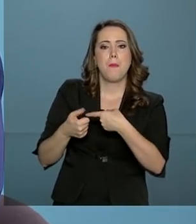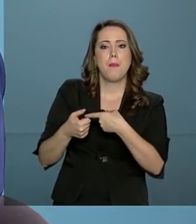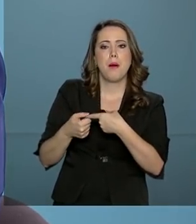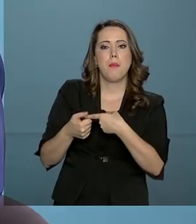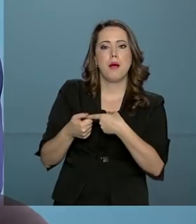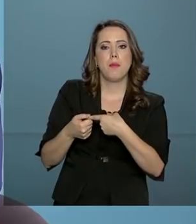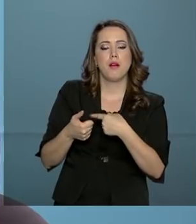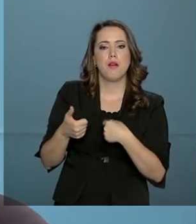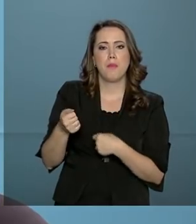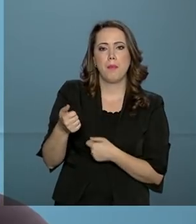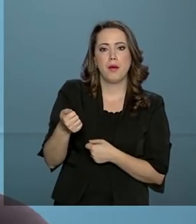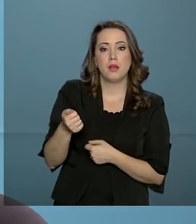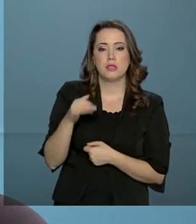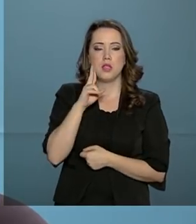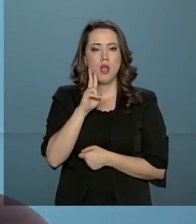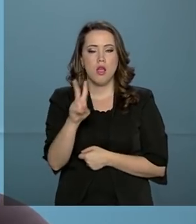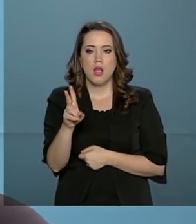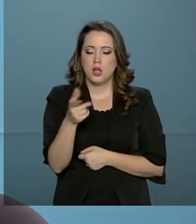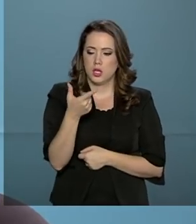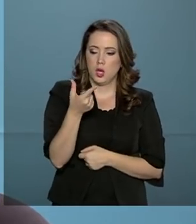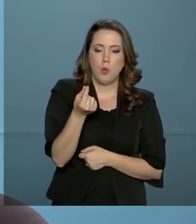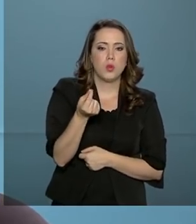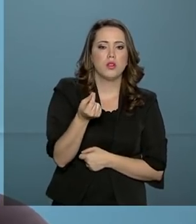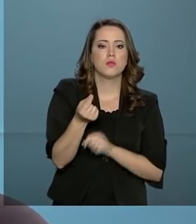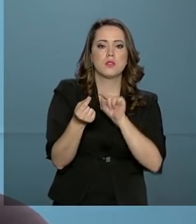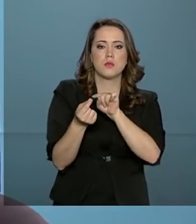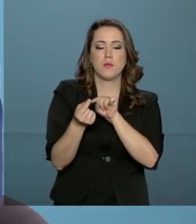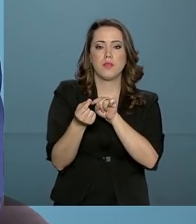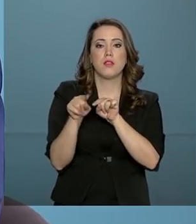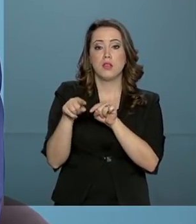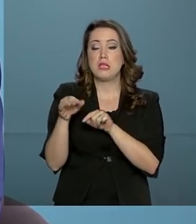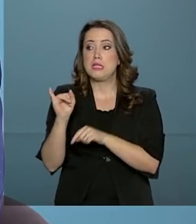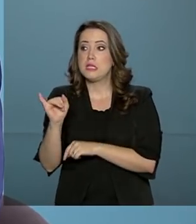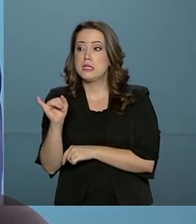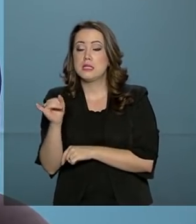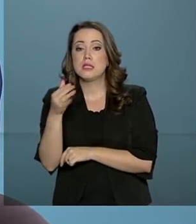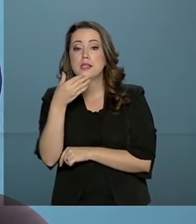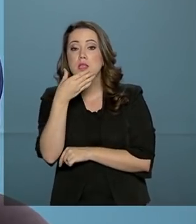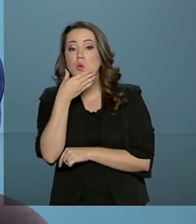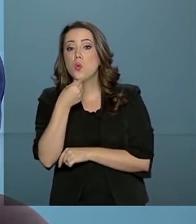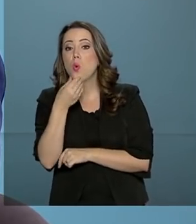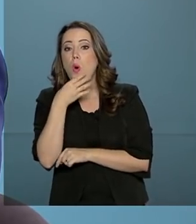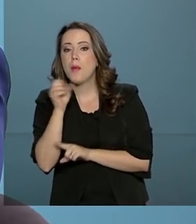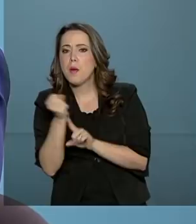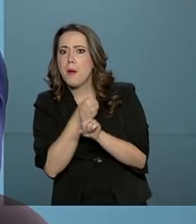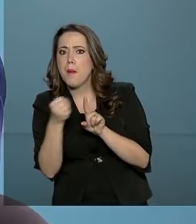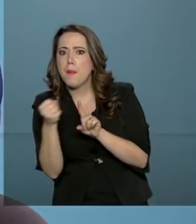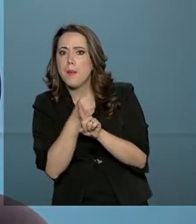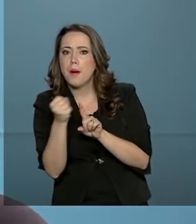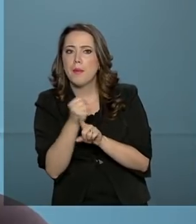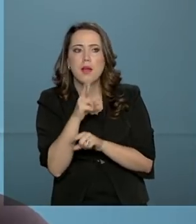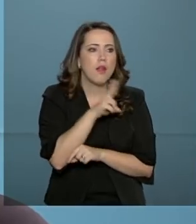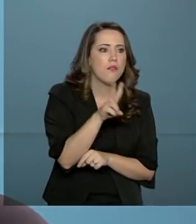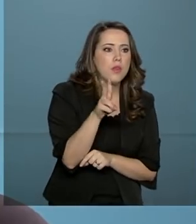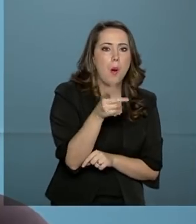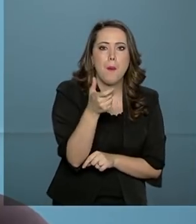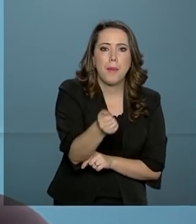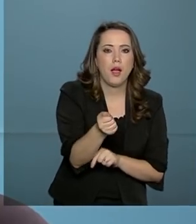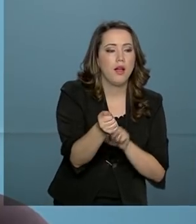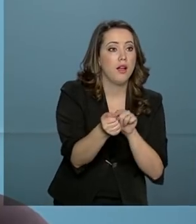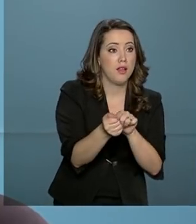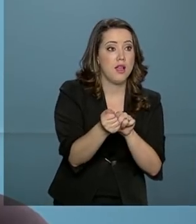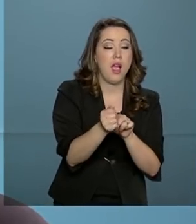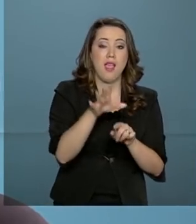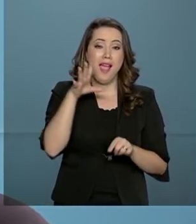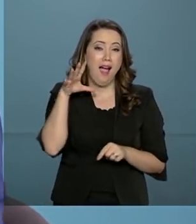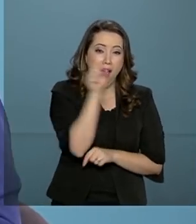homem se aproxima dela, aquela vez, sabe que o homem está por perto, ela aperta este botão, é um aparelhinho, três minutos depois tem uma viatura perto